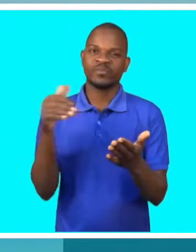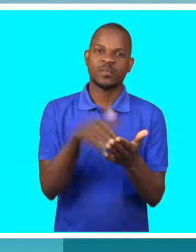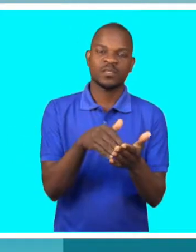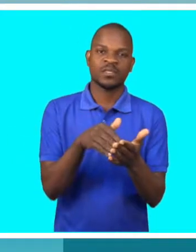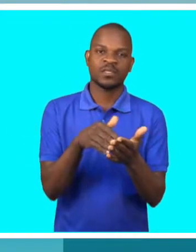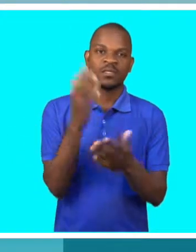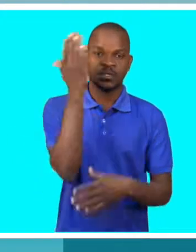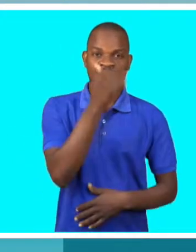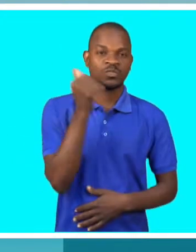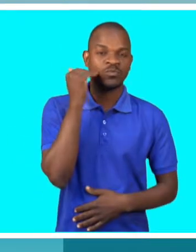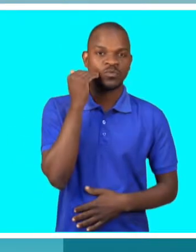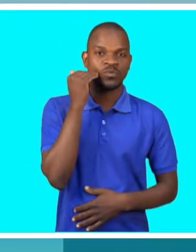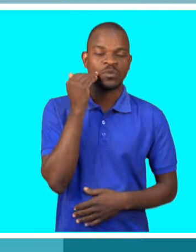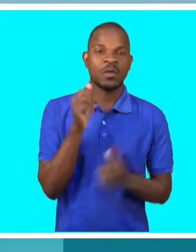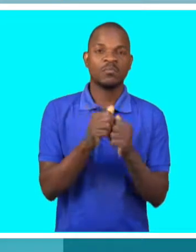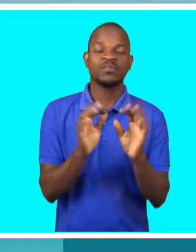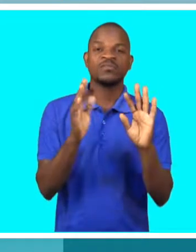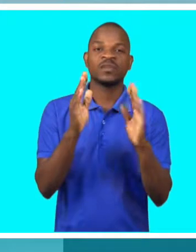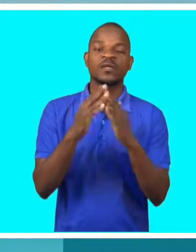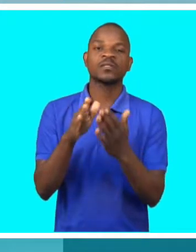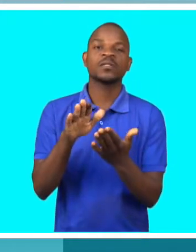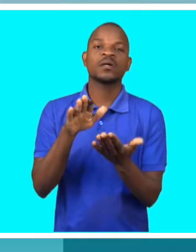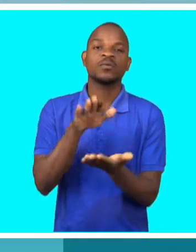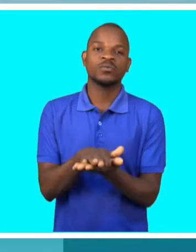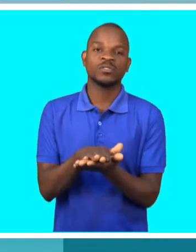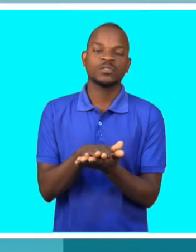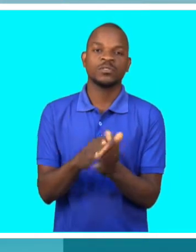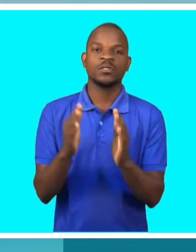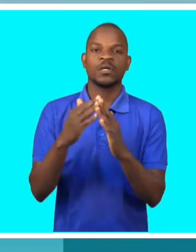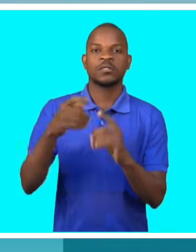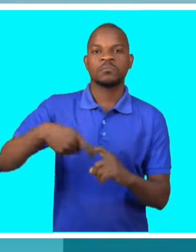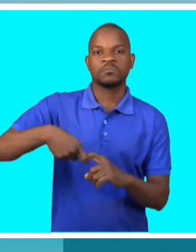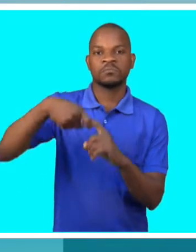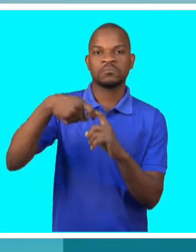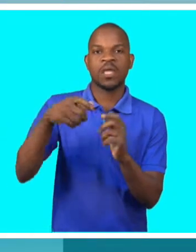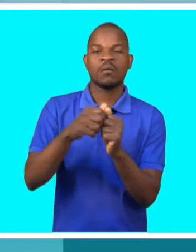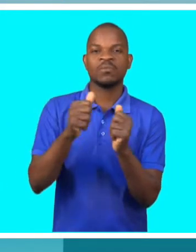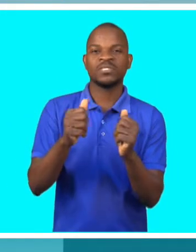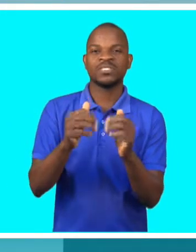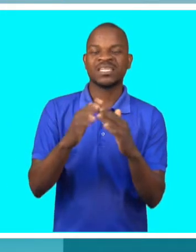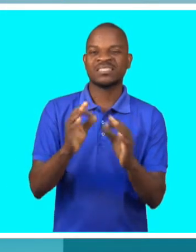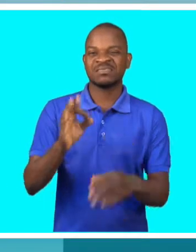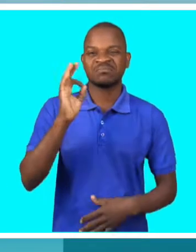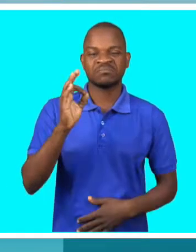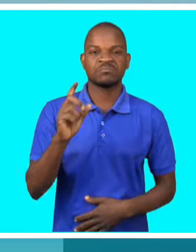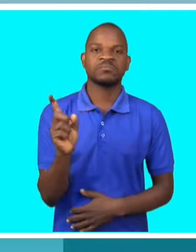vivíamos numa casa de aluguer. Era uma casa que não apresentava boas condições.